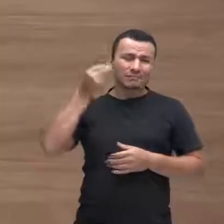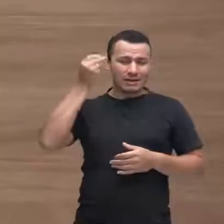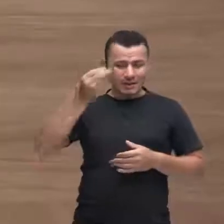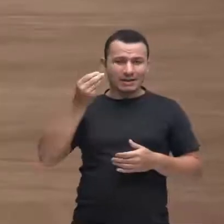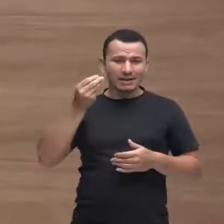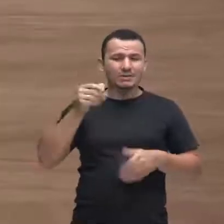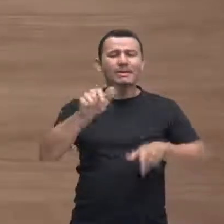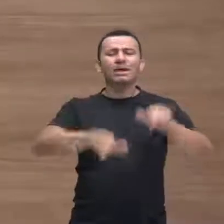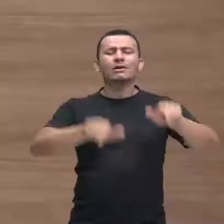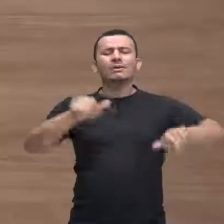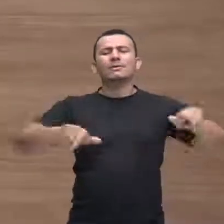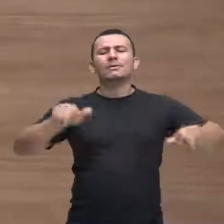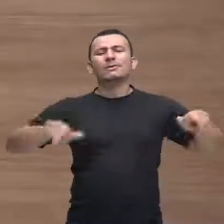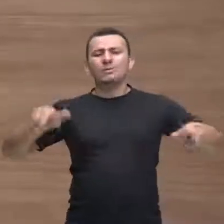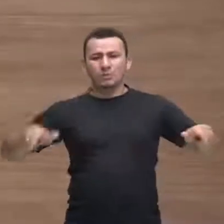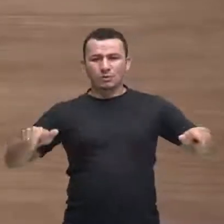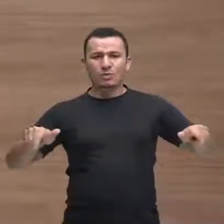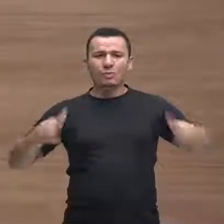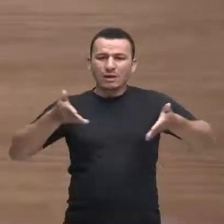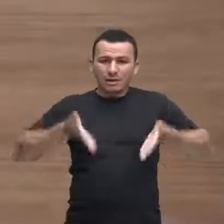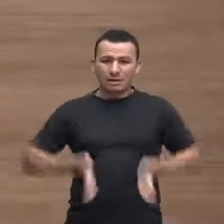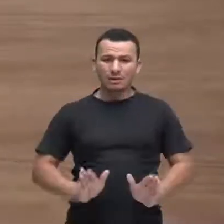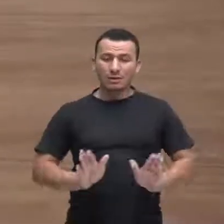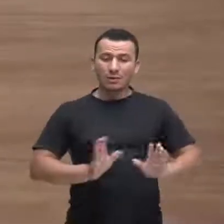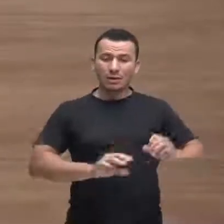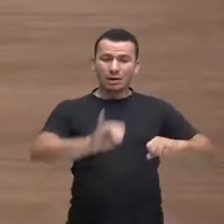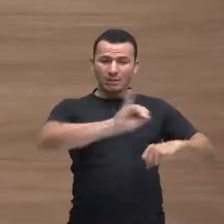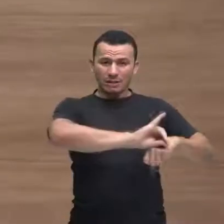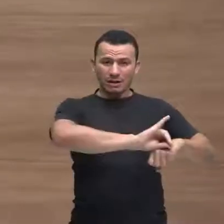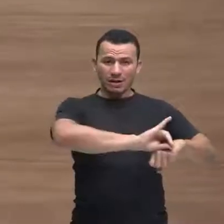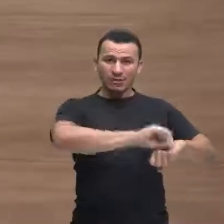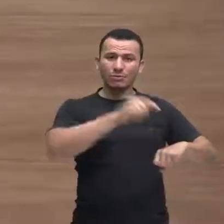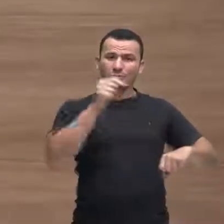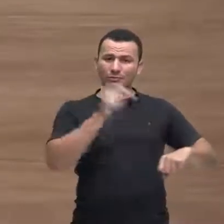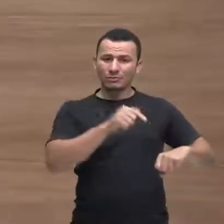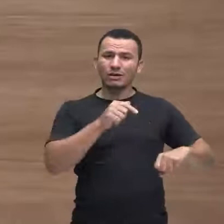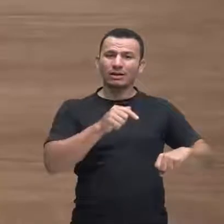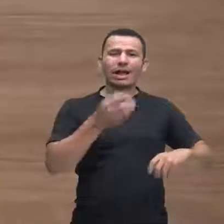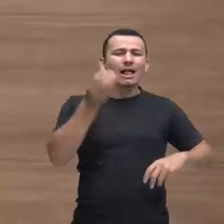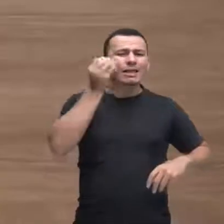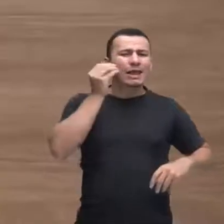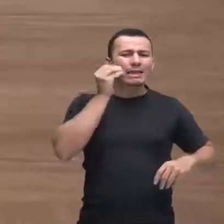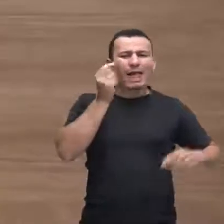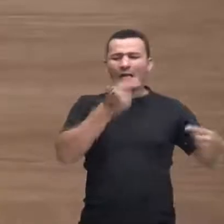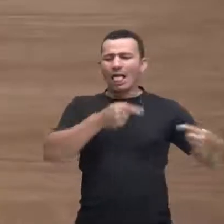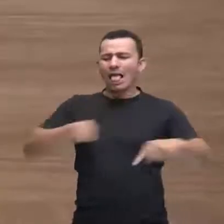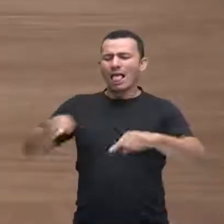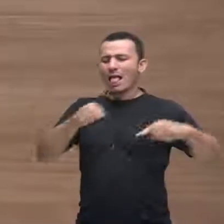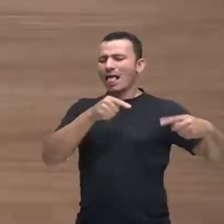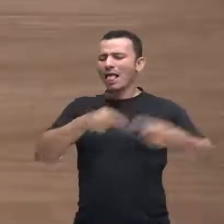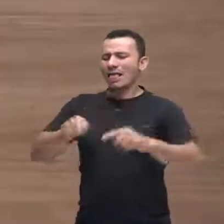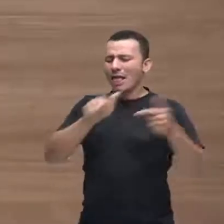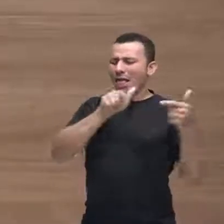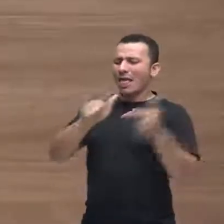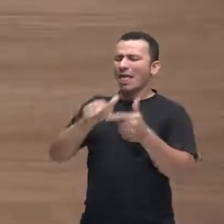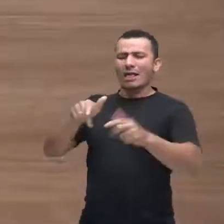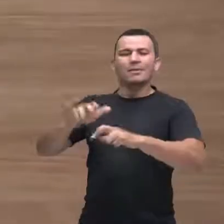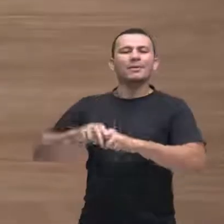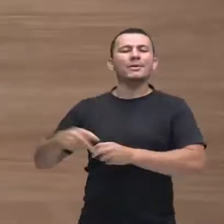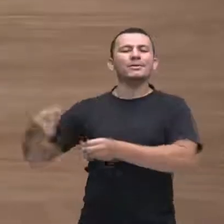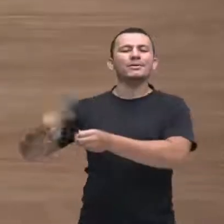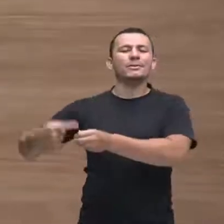pessoas que nasceram na capital tentarem humilhar você por ser do interior